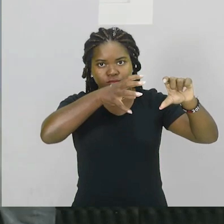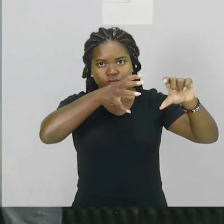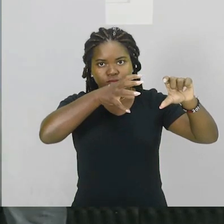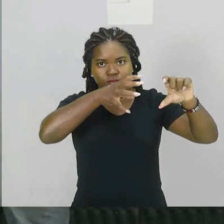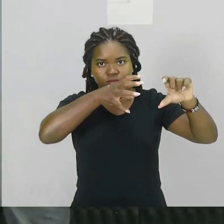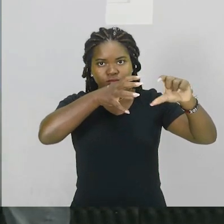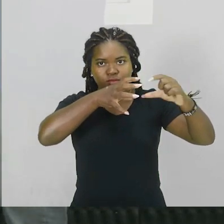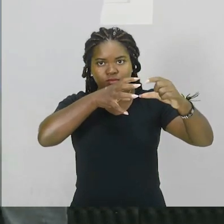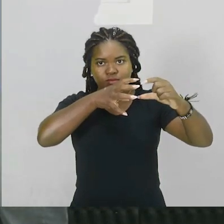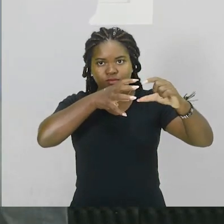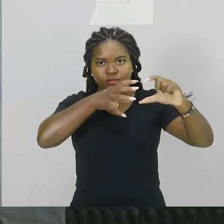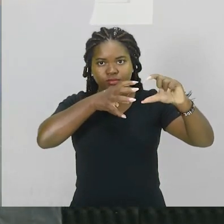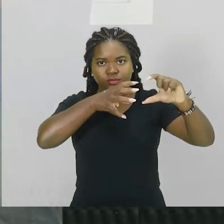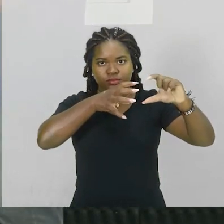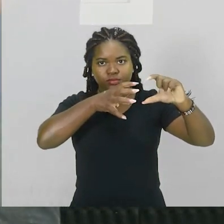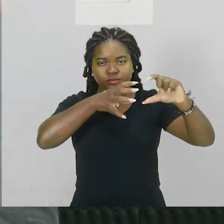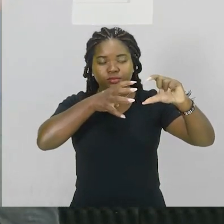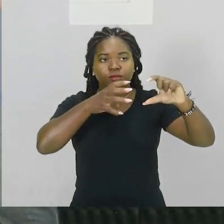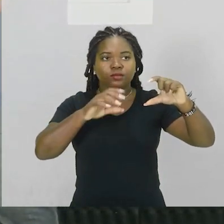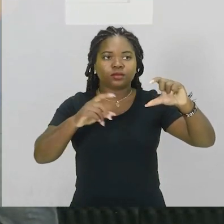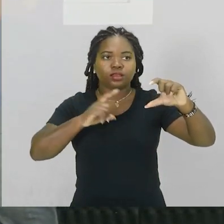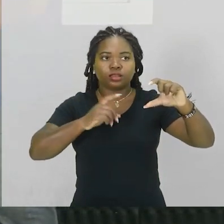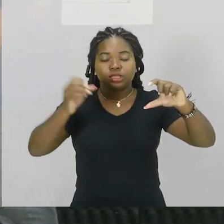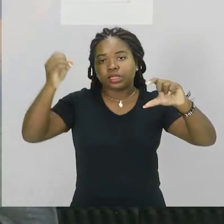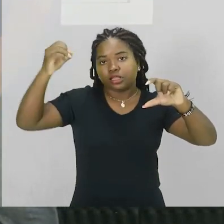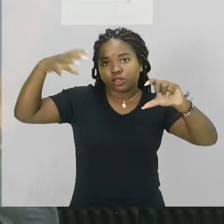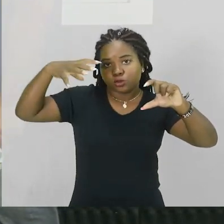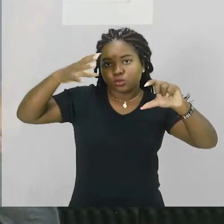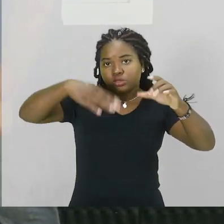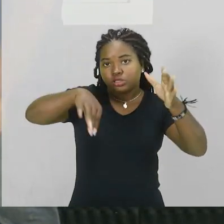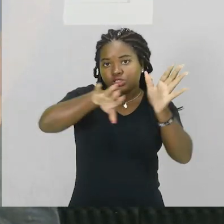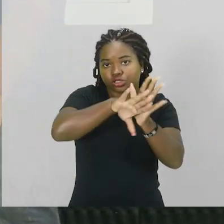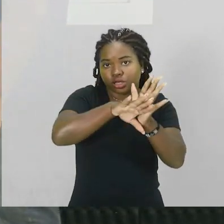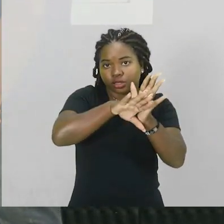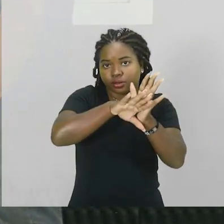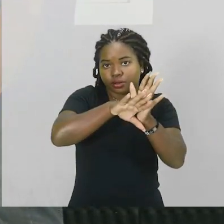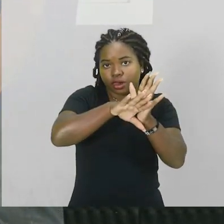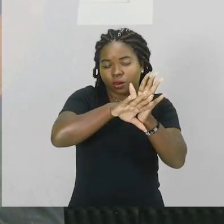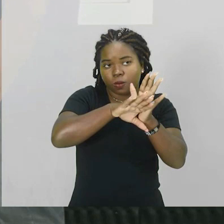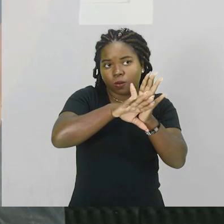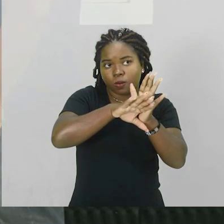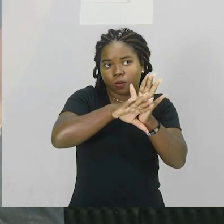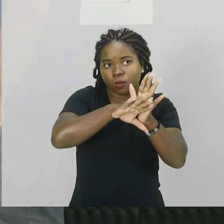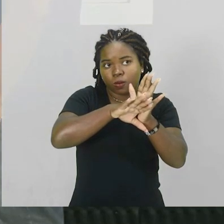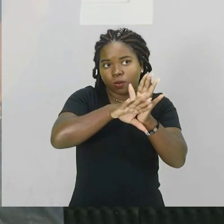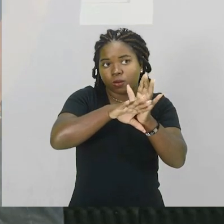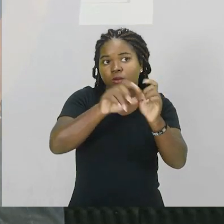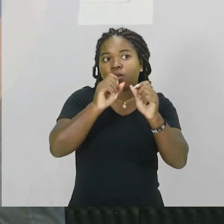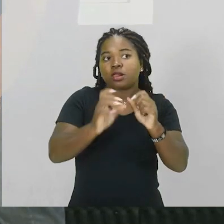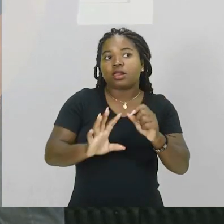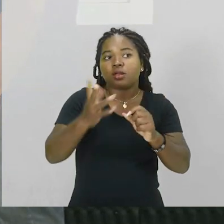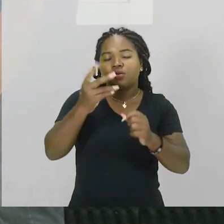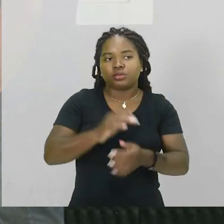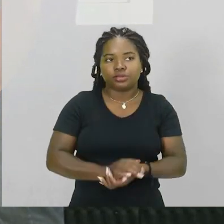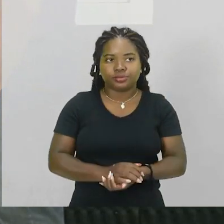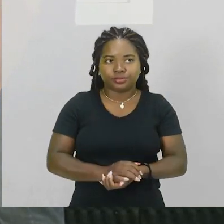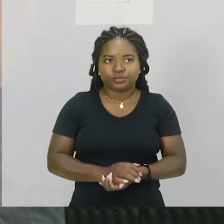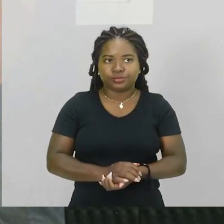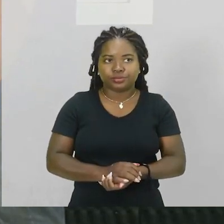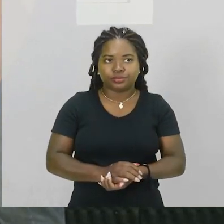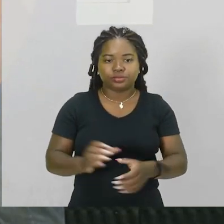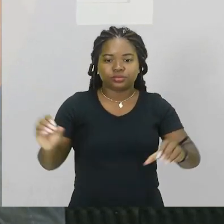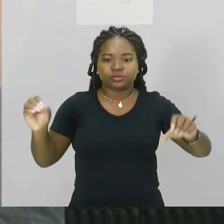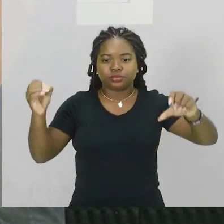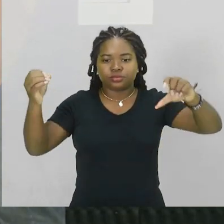então a luz ela chega até a lente ok? o que acontece essa lente